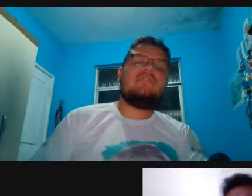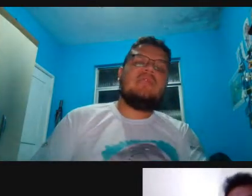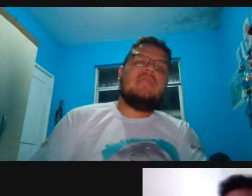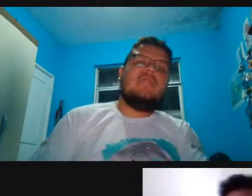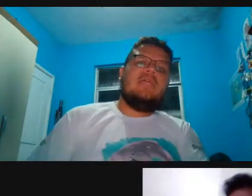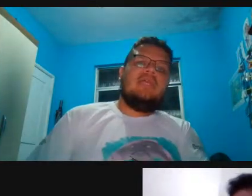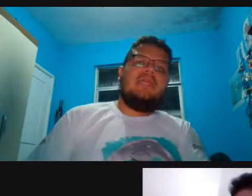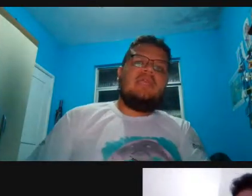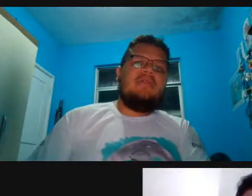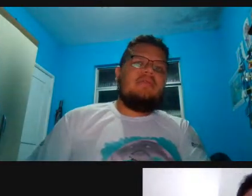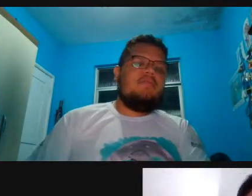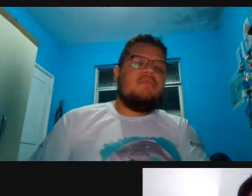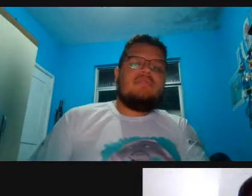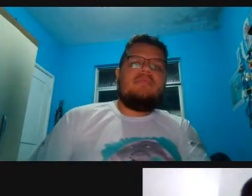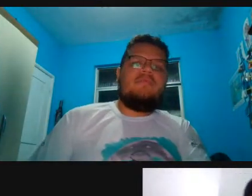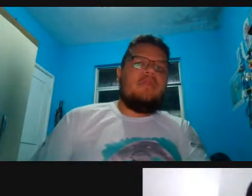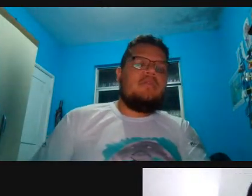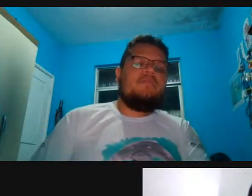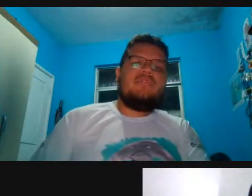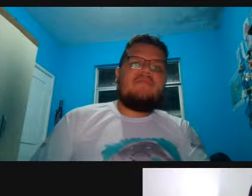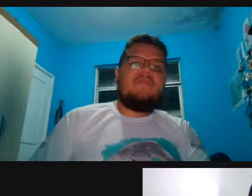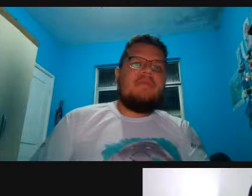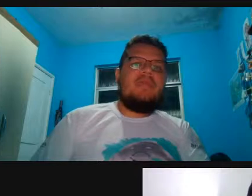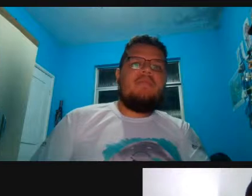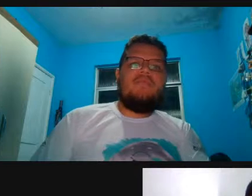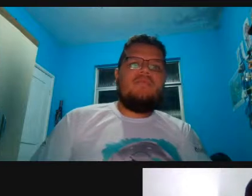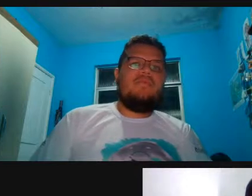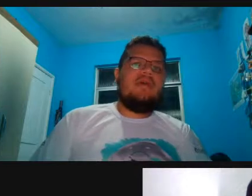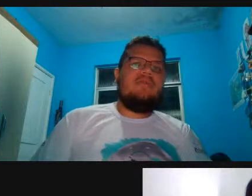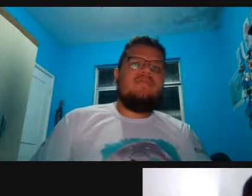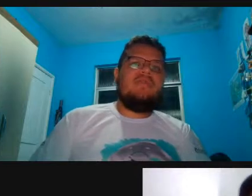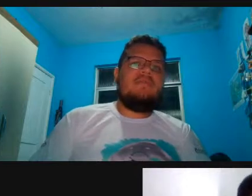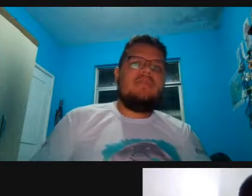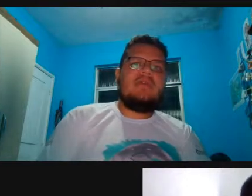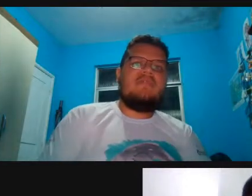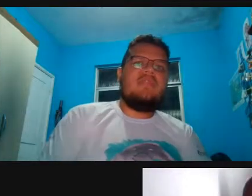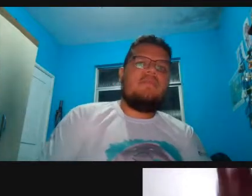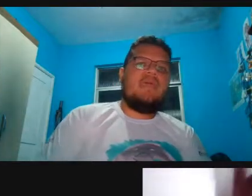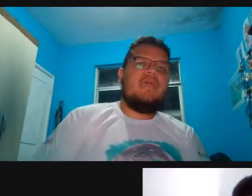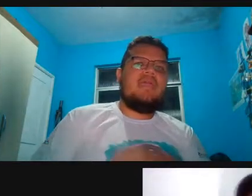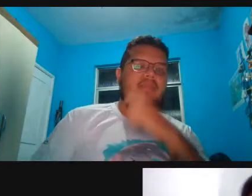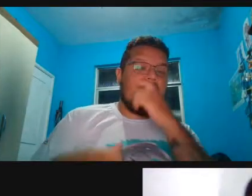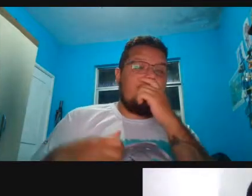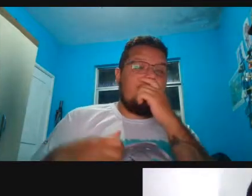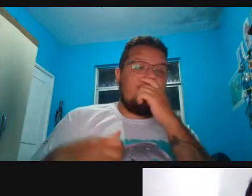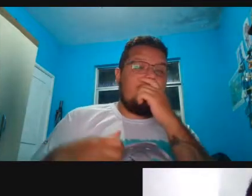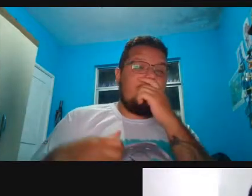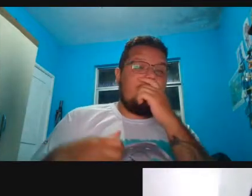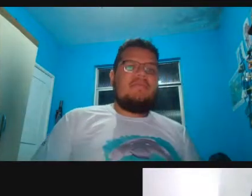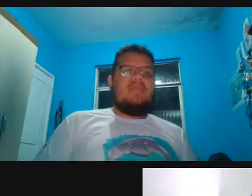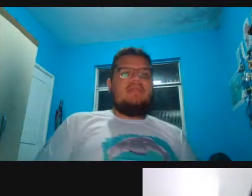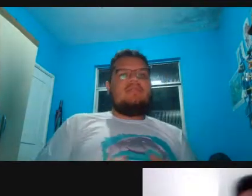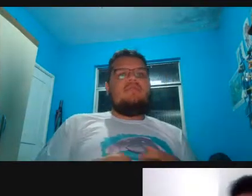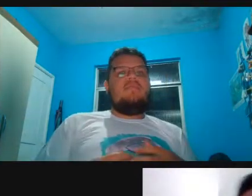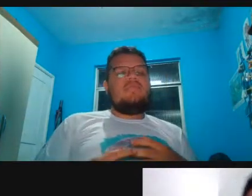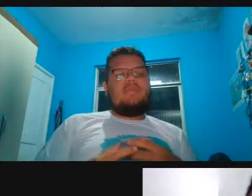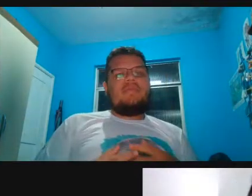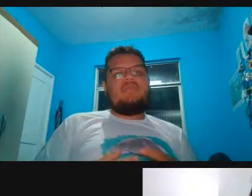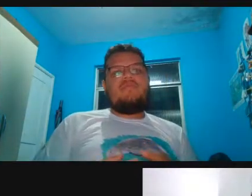os hidrofones, e o filhote puxava a minha bermuda, eu vinha, beliscava o teu pé, então,